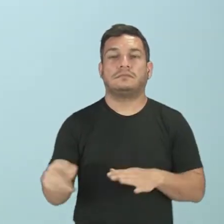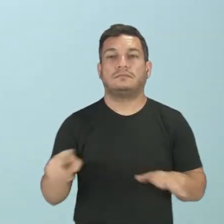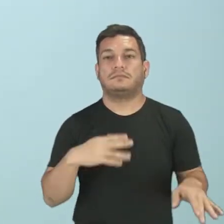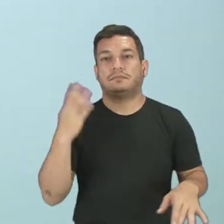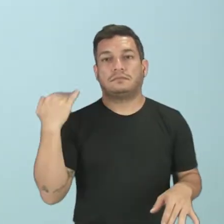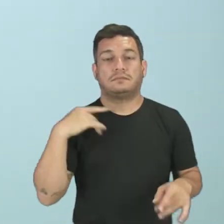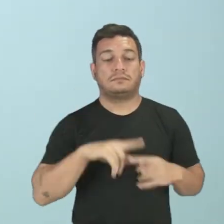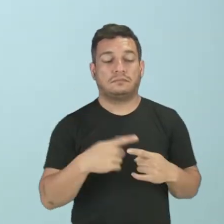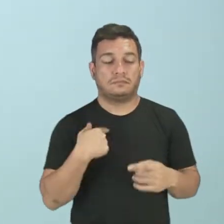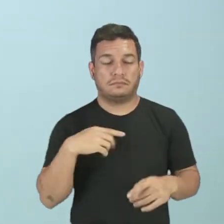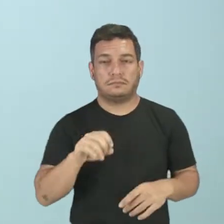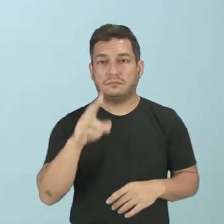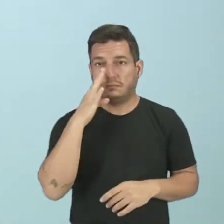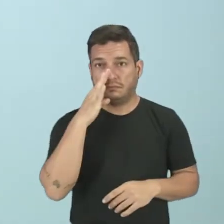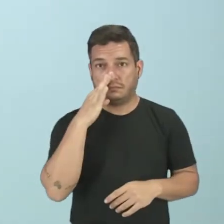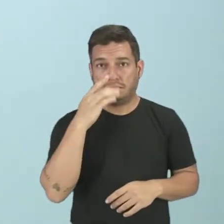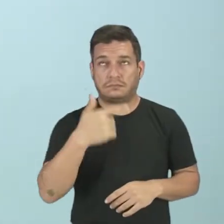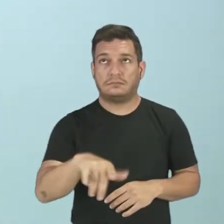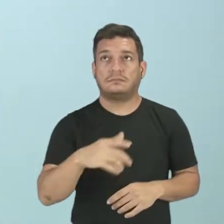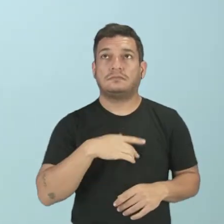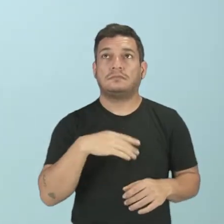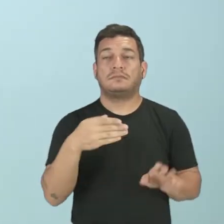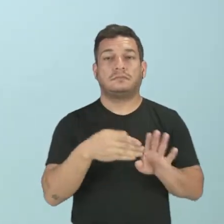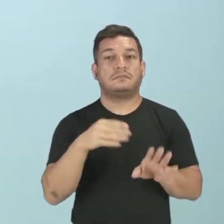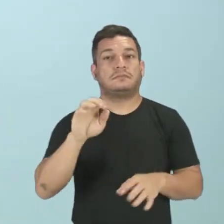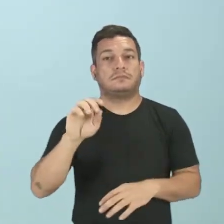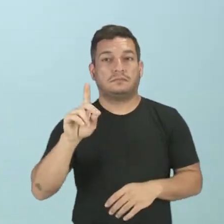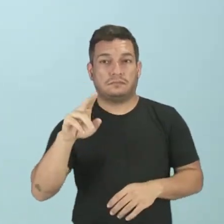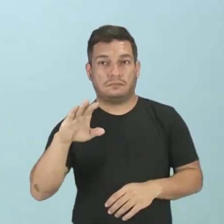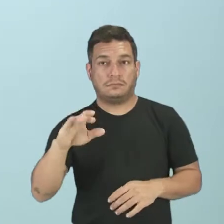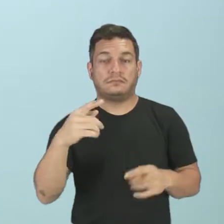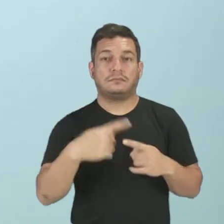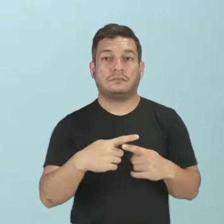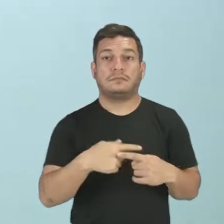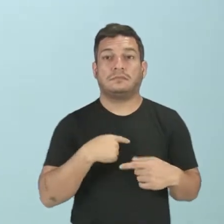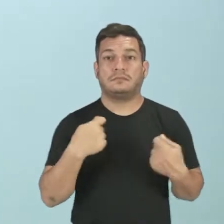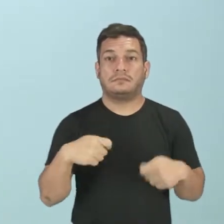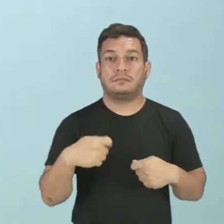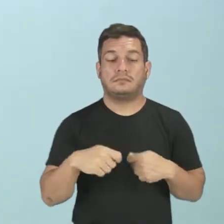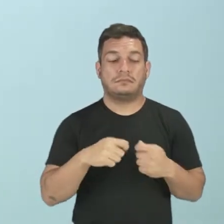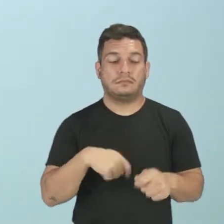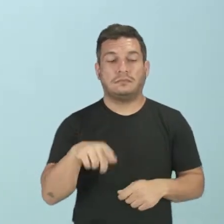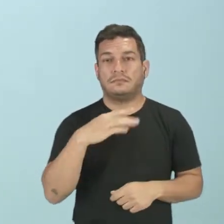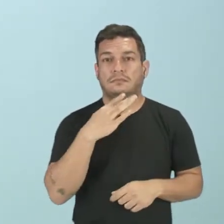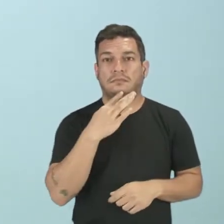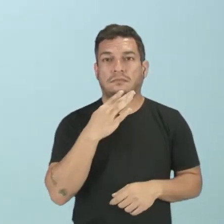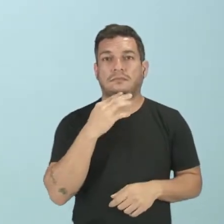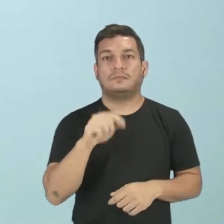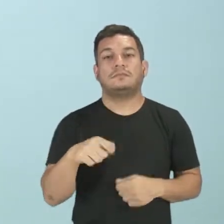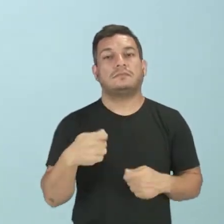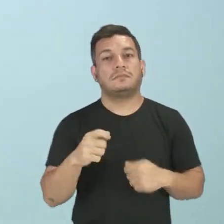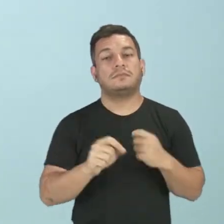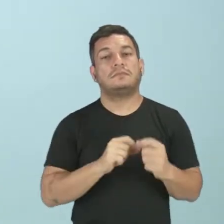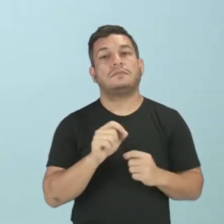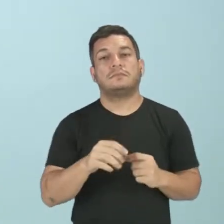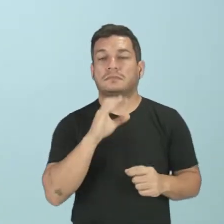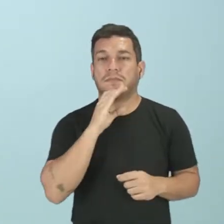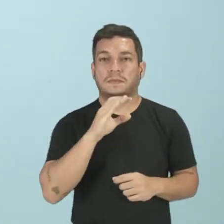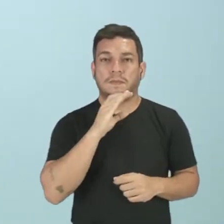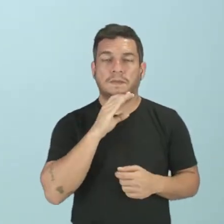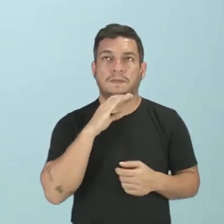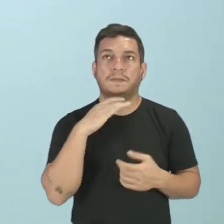passada, mas eu vou assistir novamente lá na plataforma Eduque. Porque eu preciso daquilo. Você reconhece que você precisa daquele